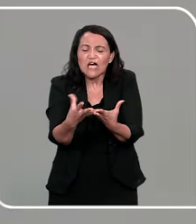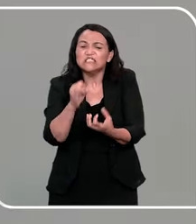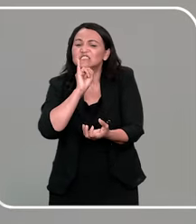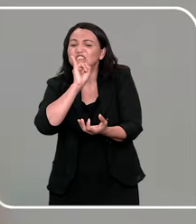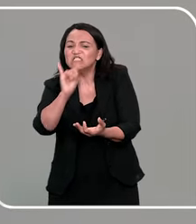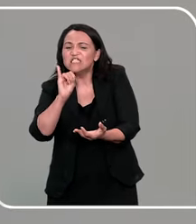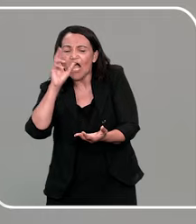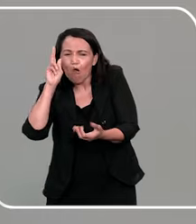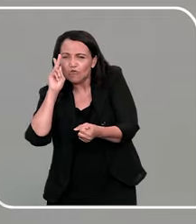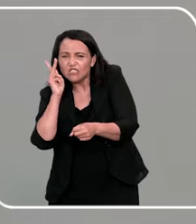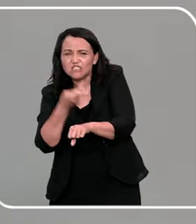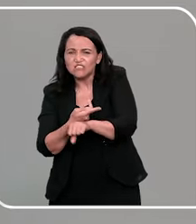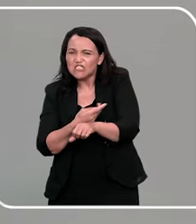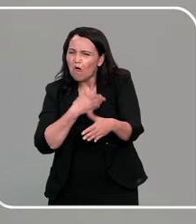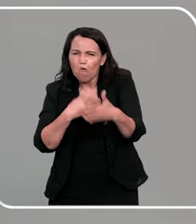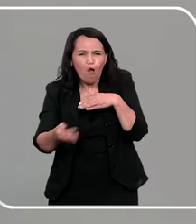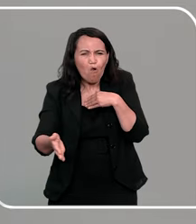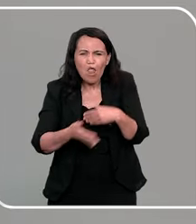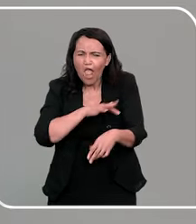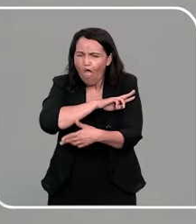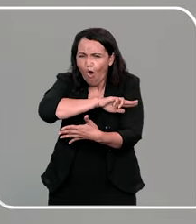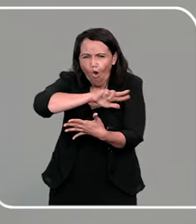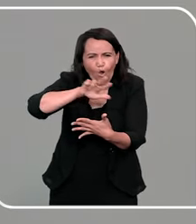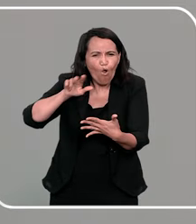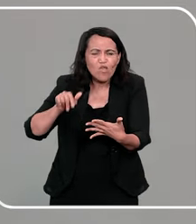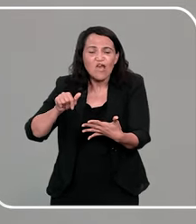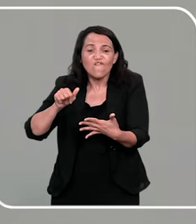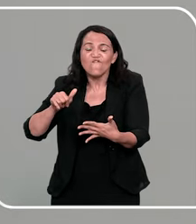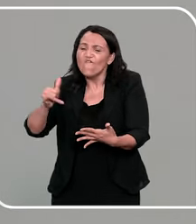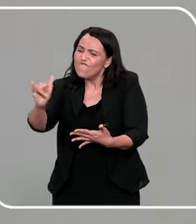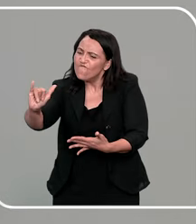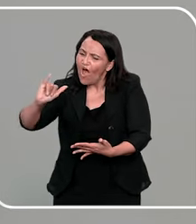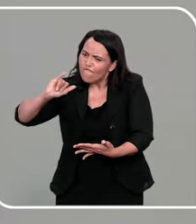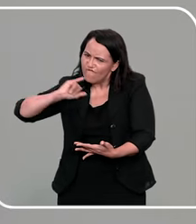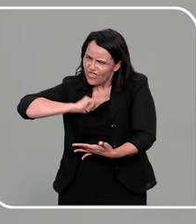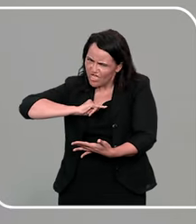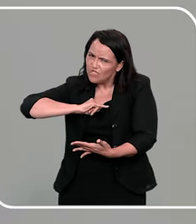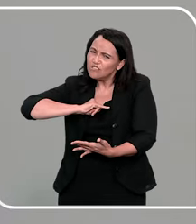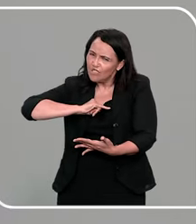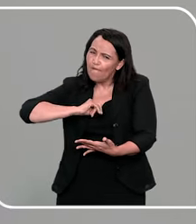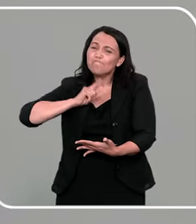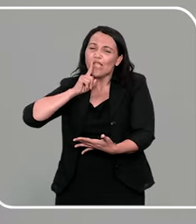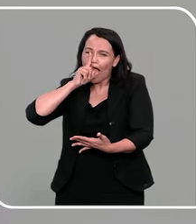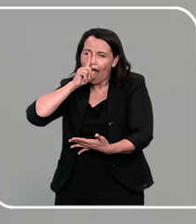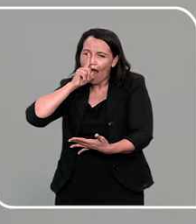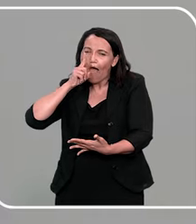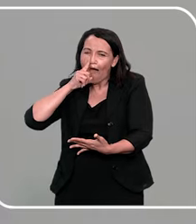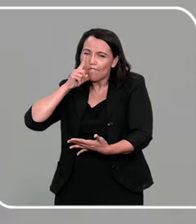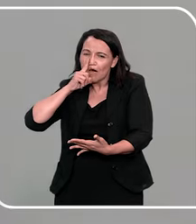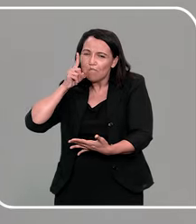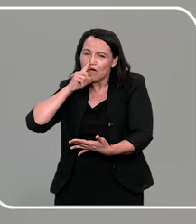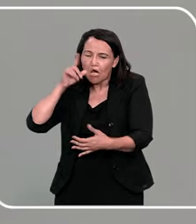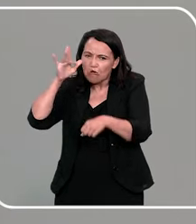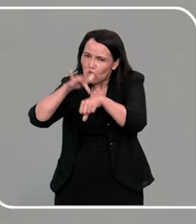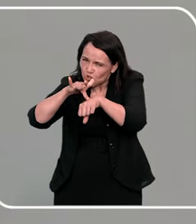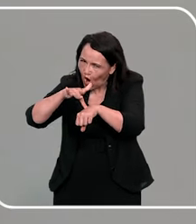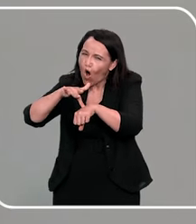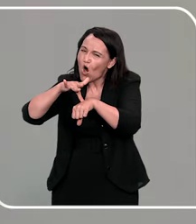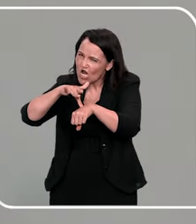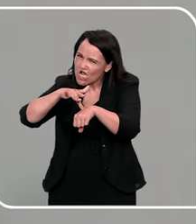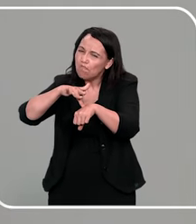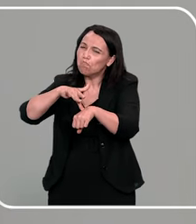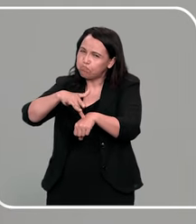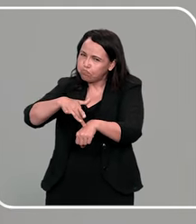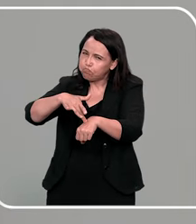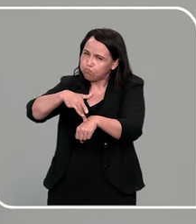se qualquer coisa acontecer com você na escola, você pode contar para a mamãe, falar sobre o toque ser demorado, porque como a gente